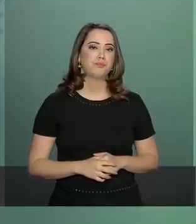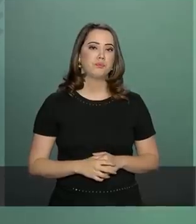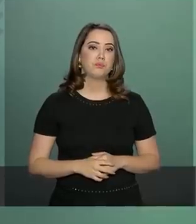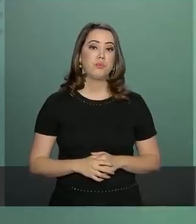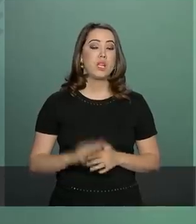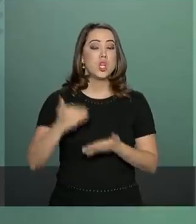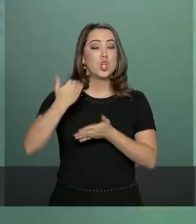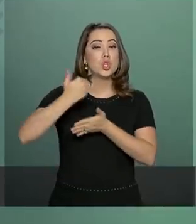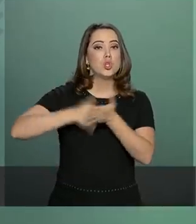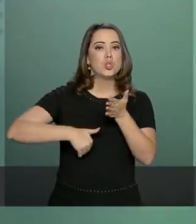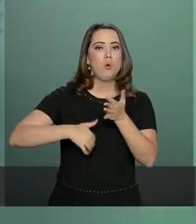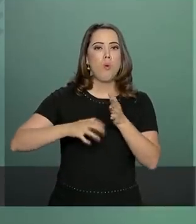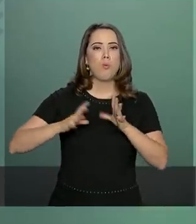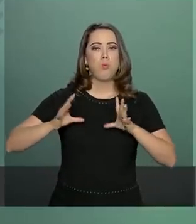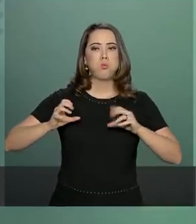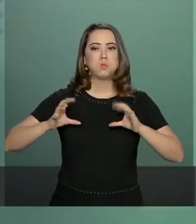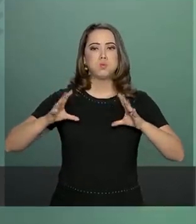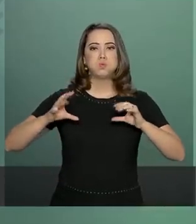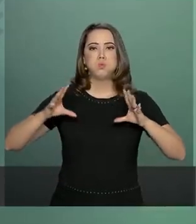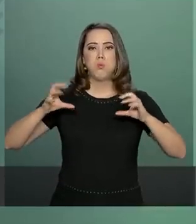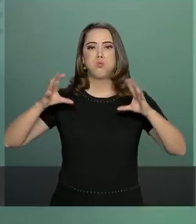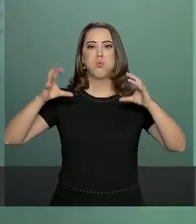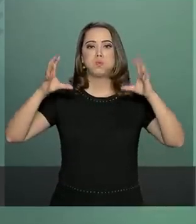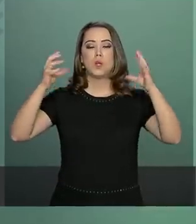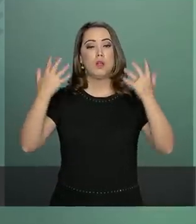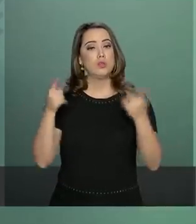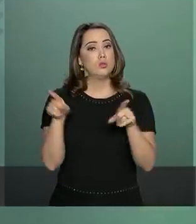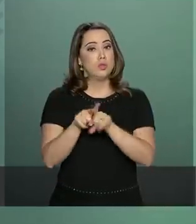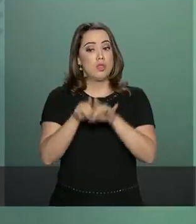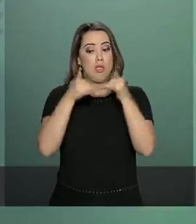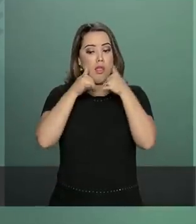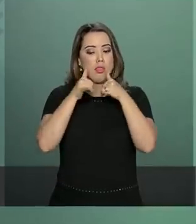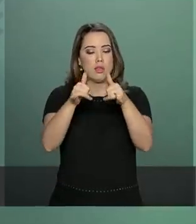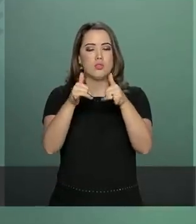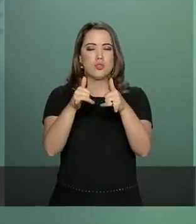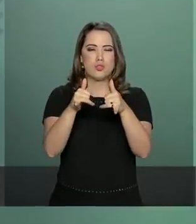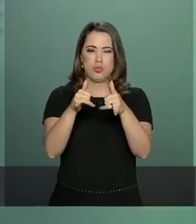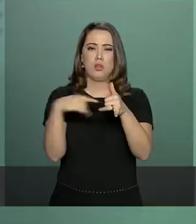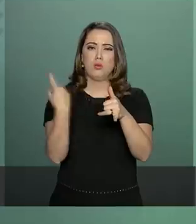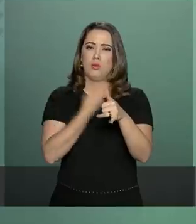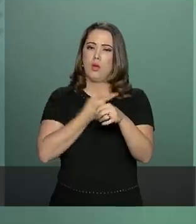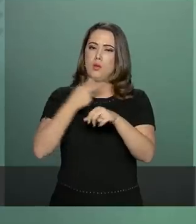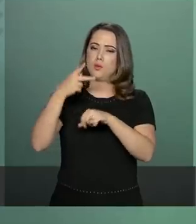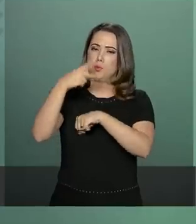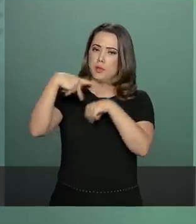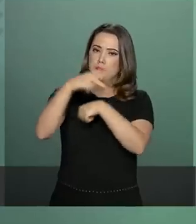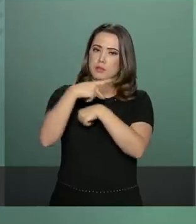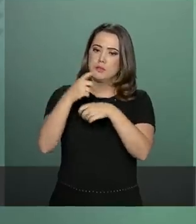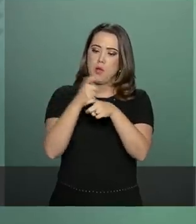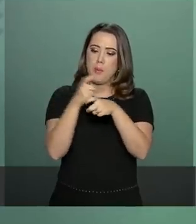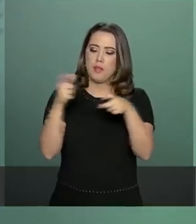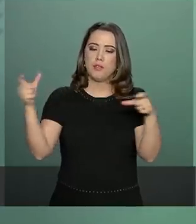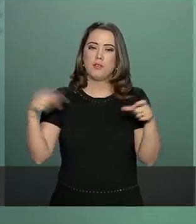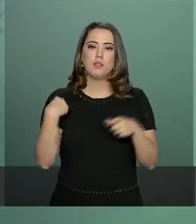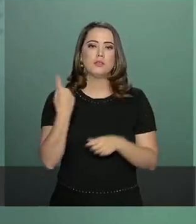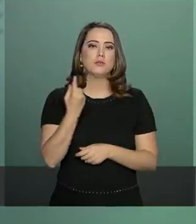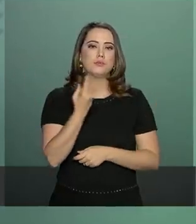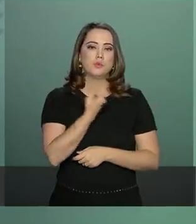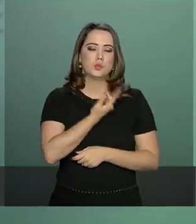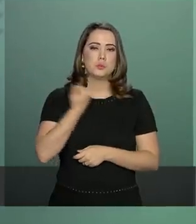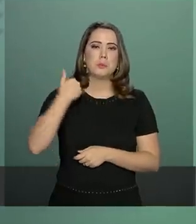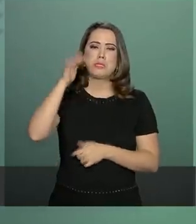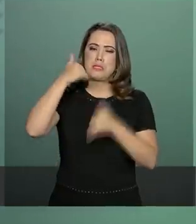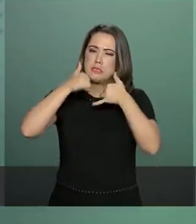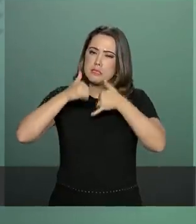Descarbonização das matrizes energéticas dos países, aumentando a nossa eletromobilidade.